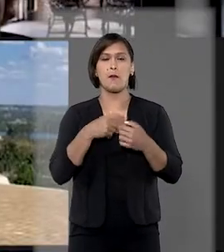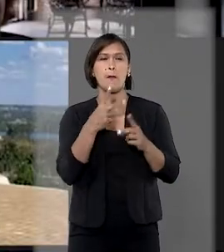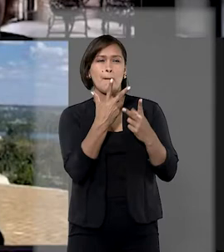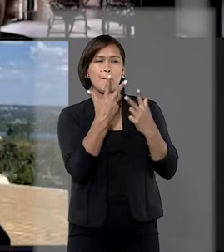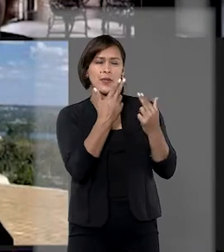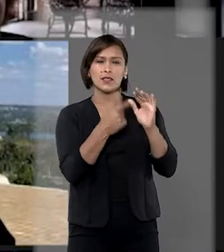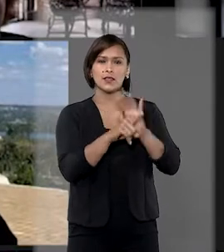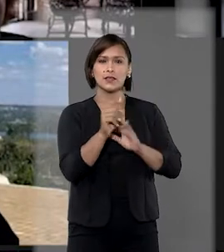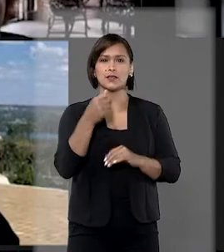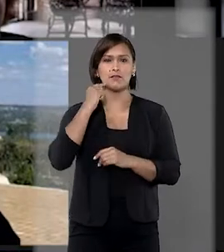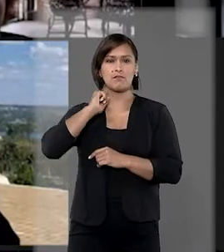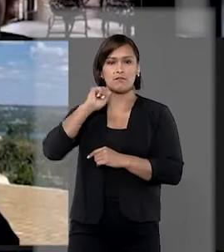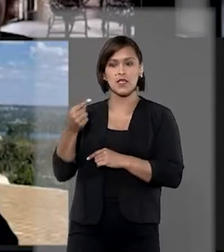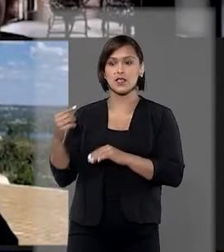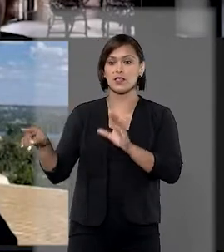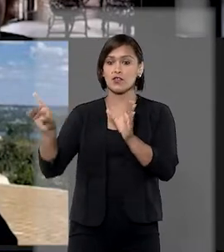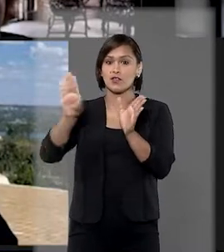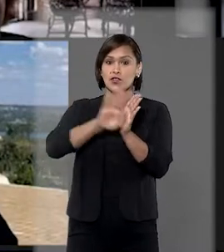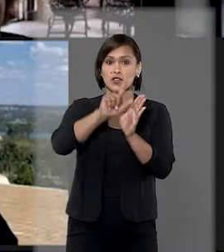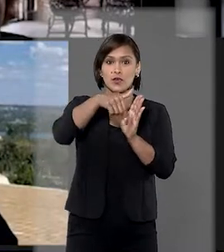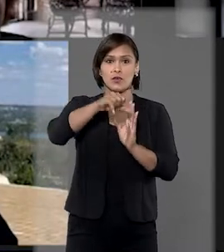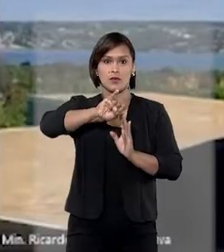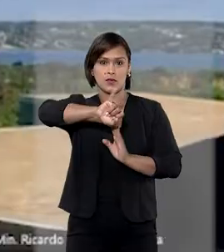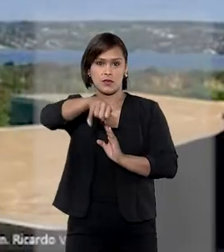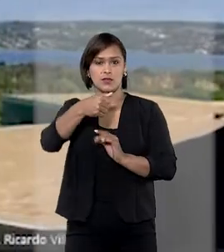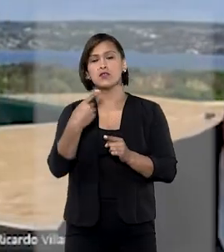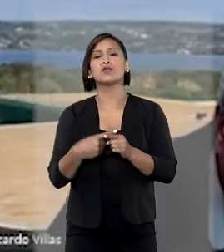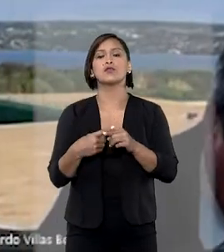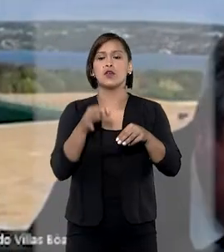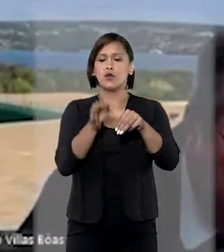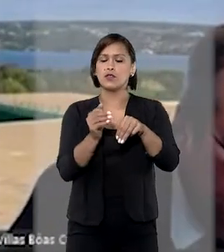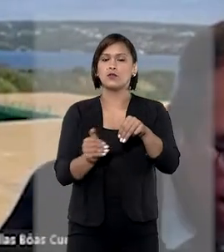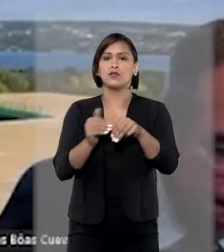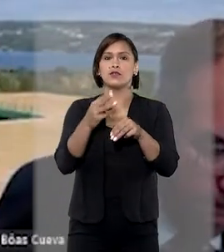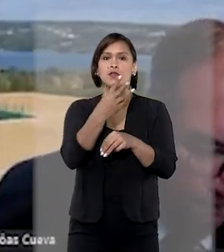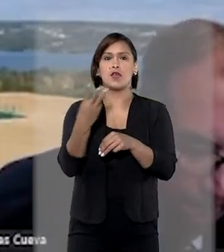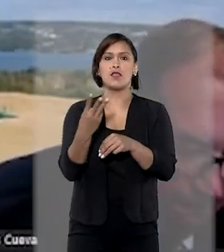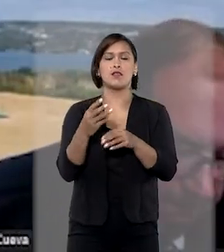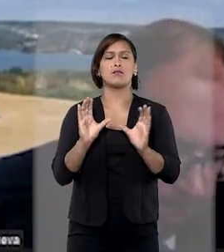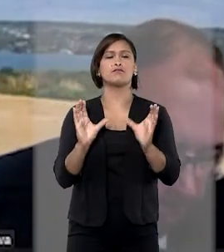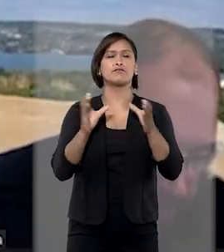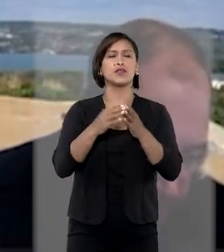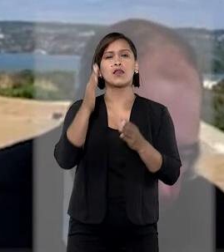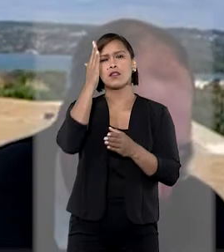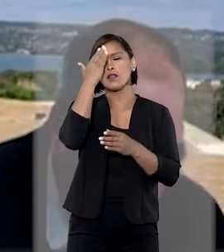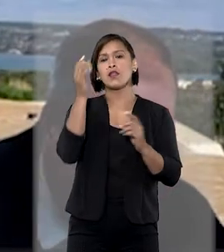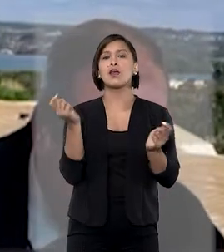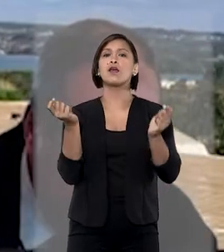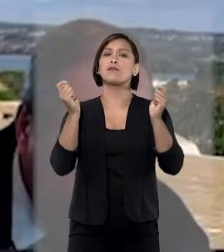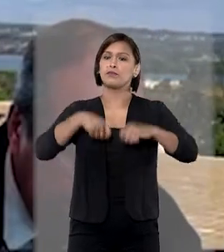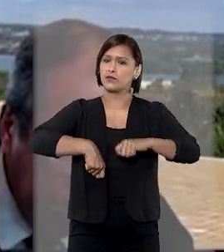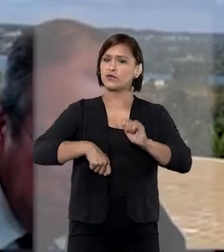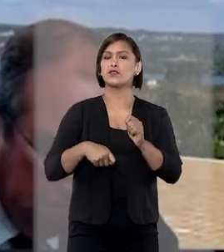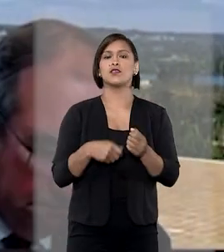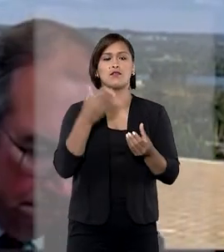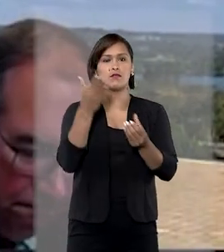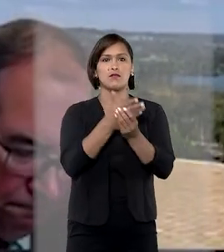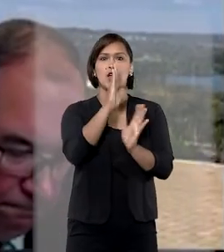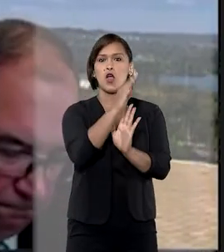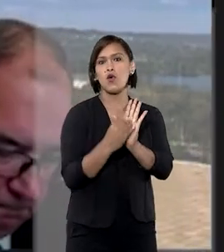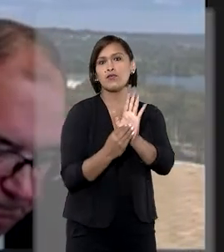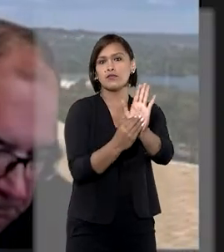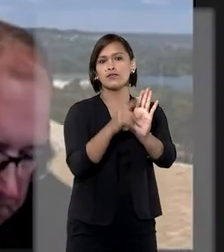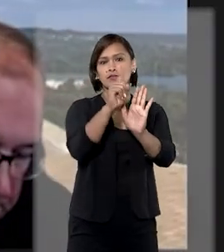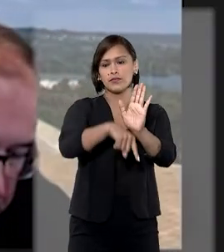parecido em Minas Gerais foi parar no STJ. Os ministros da terceira turma entenderam que é possível o ajuizamento de